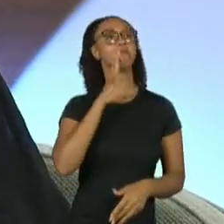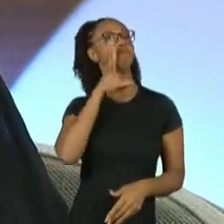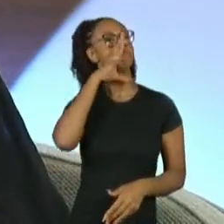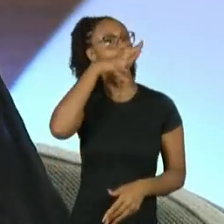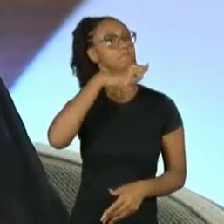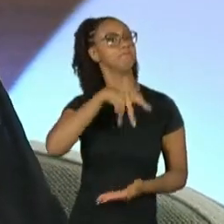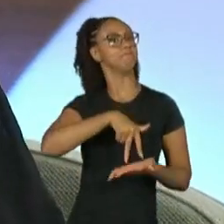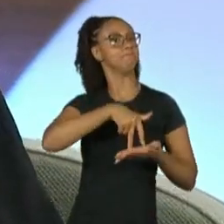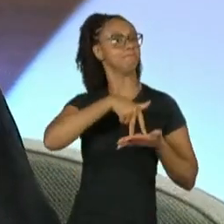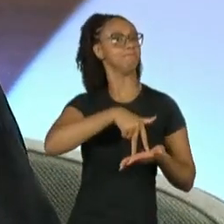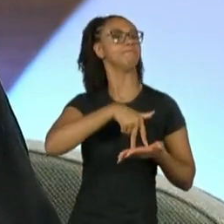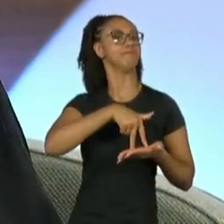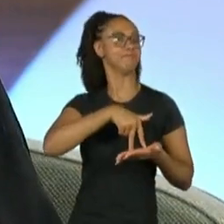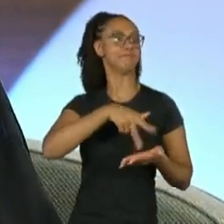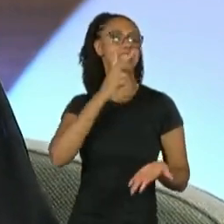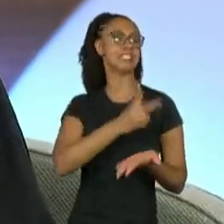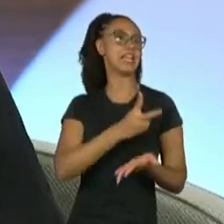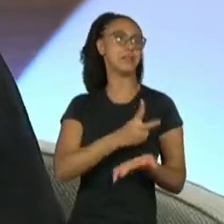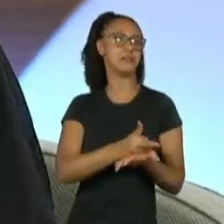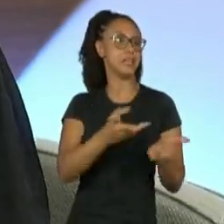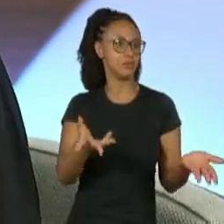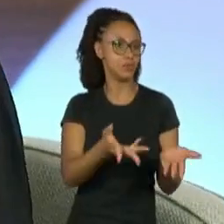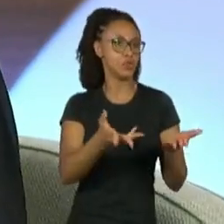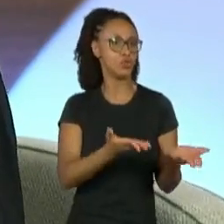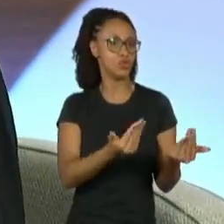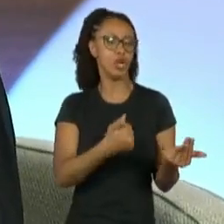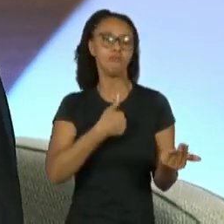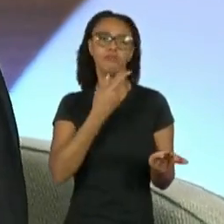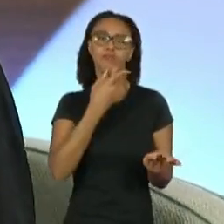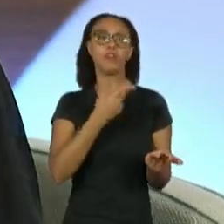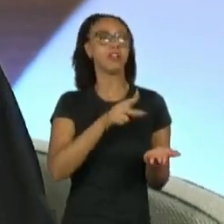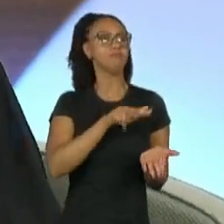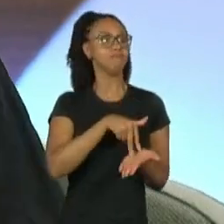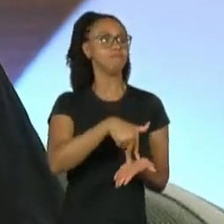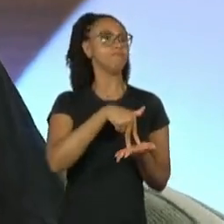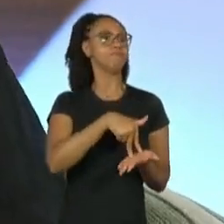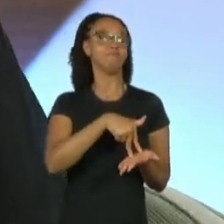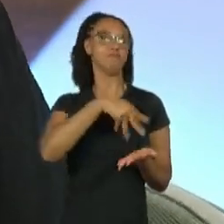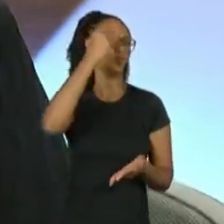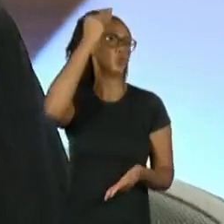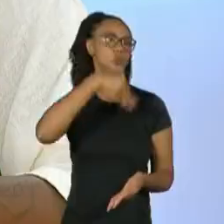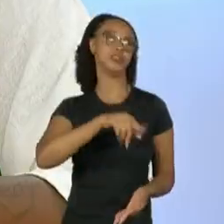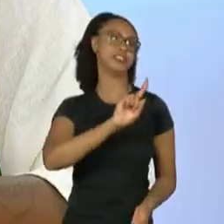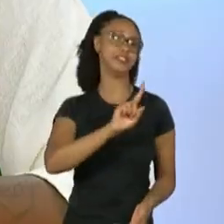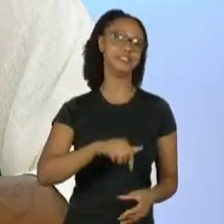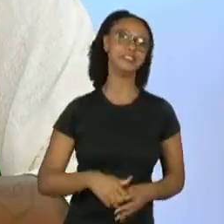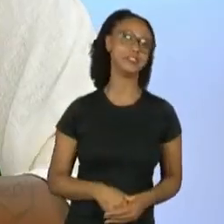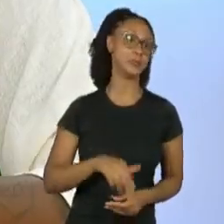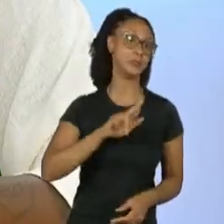sempre falo isso para as pessoas mais jovens, temos que perseverar e não desistir do sonho. Nunca. lá. Tchau, tchau.